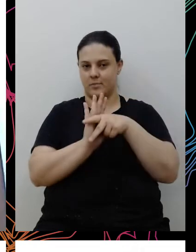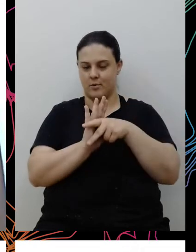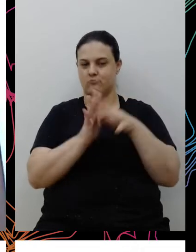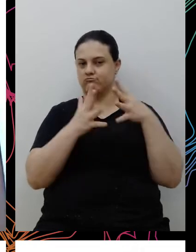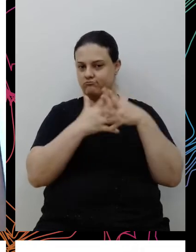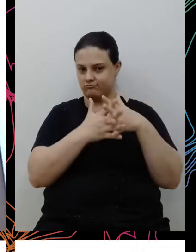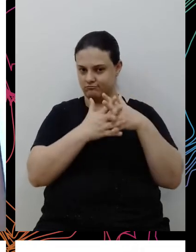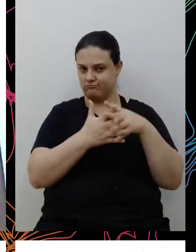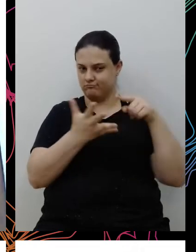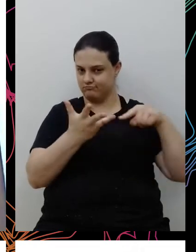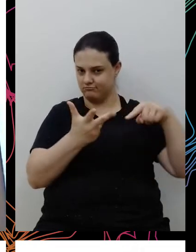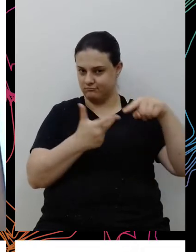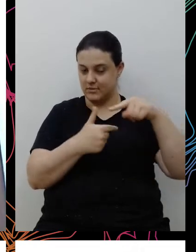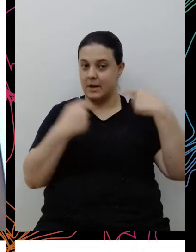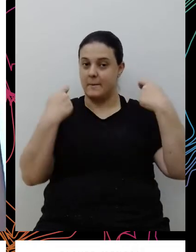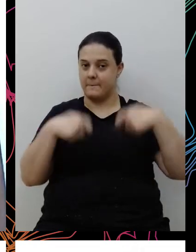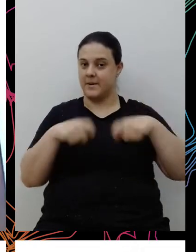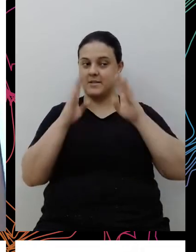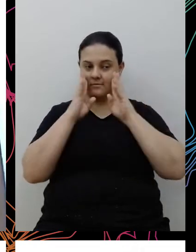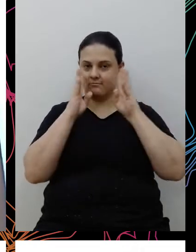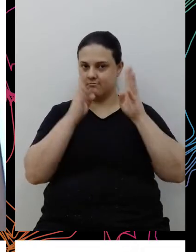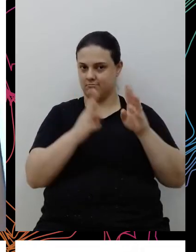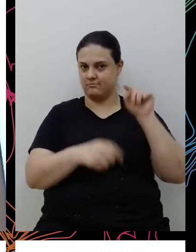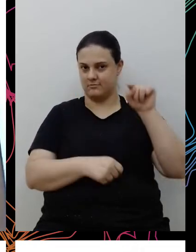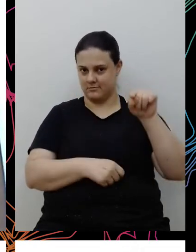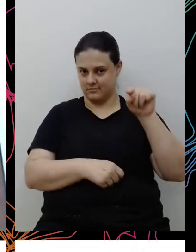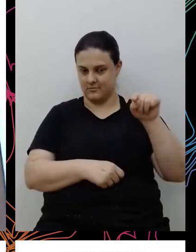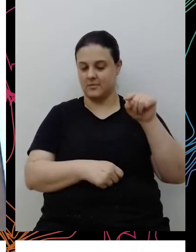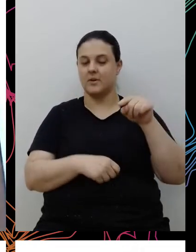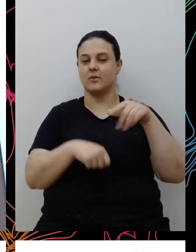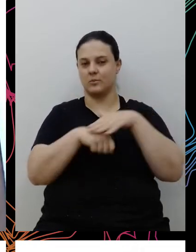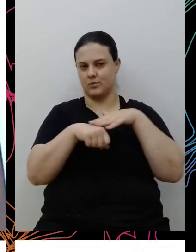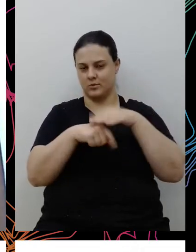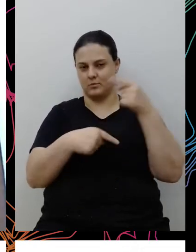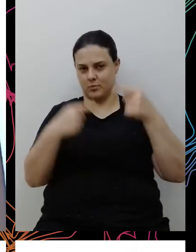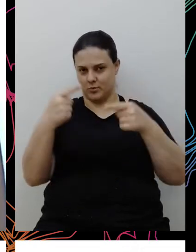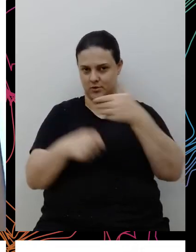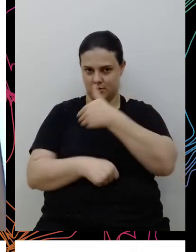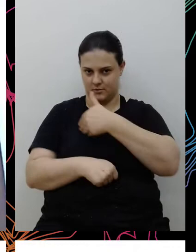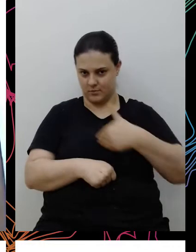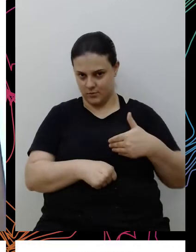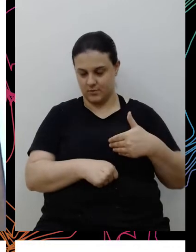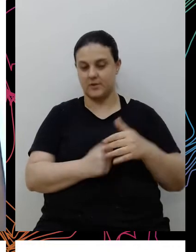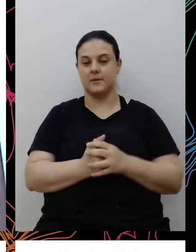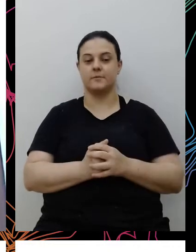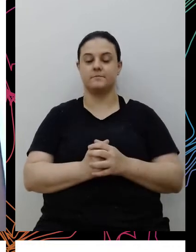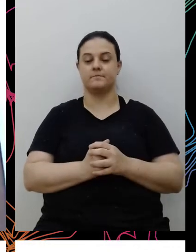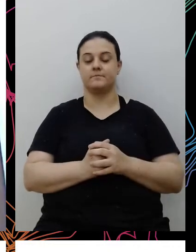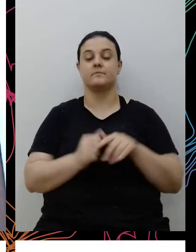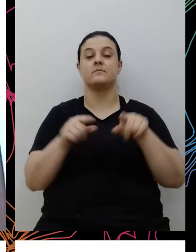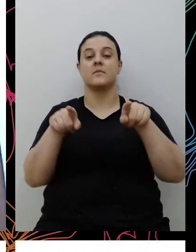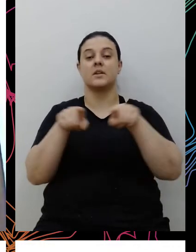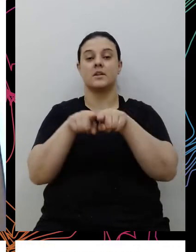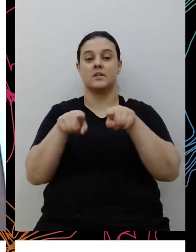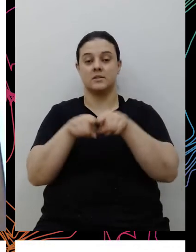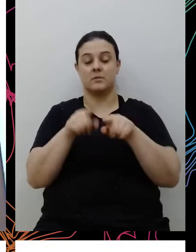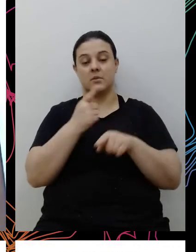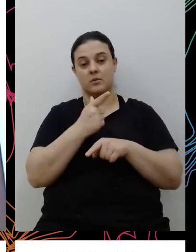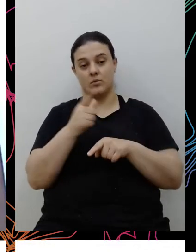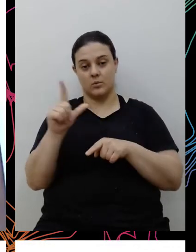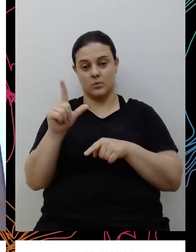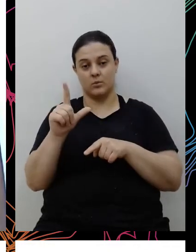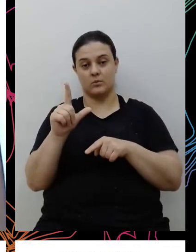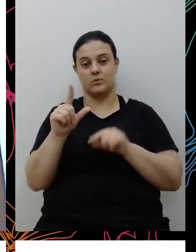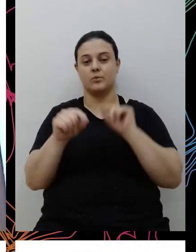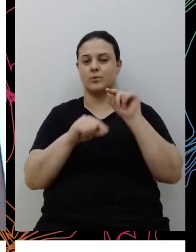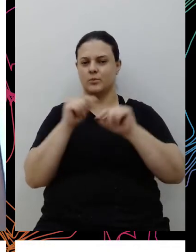e tensões que devem ser levadas em consideração quando a gente fala de política pública, né? E também tem a questão que